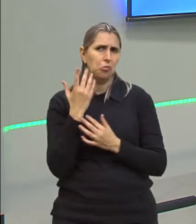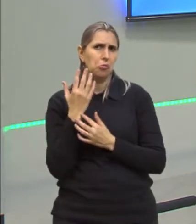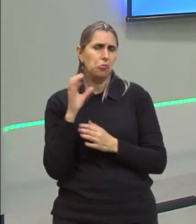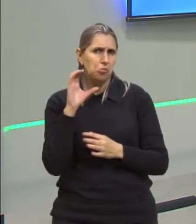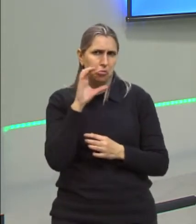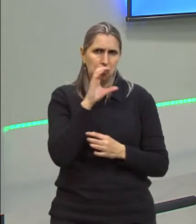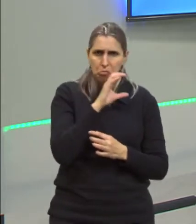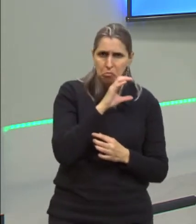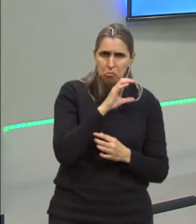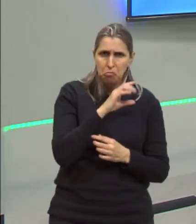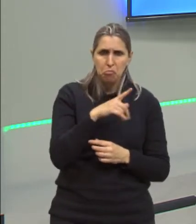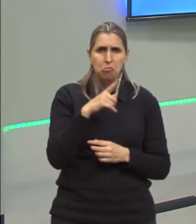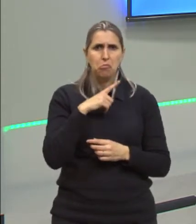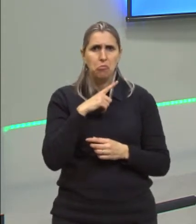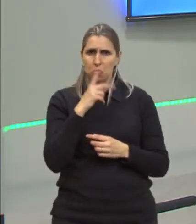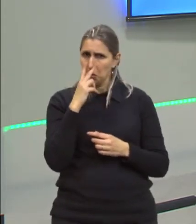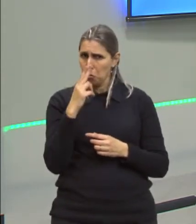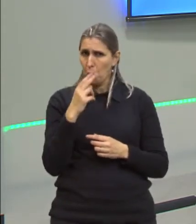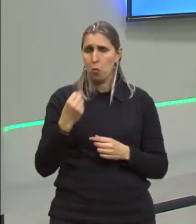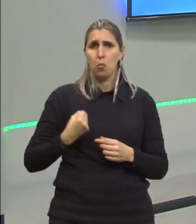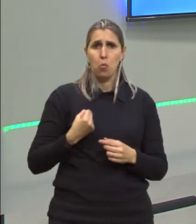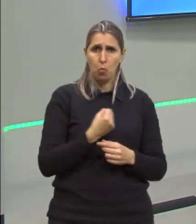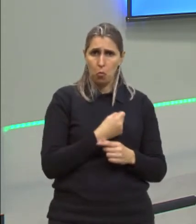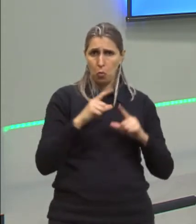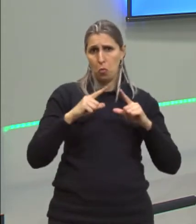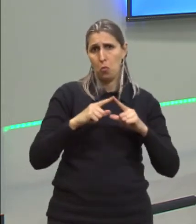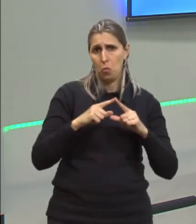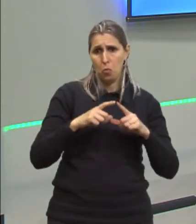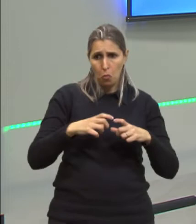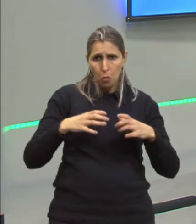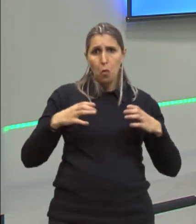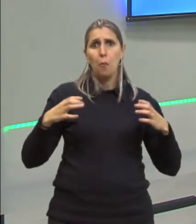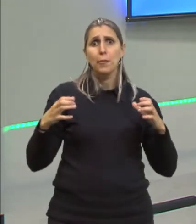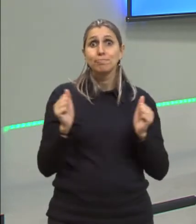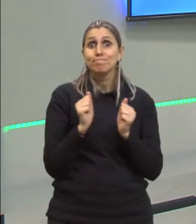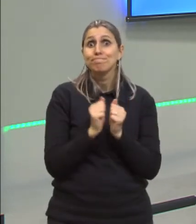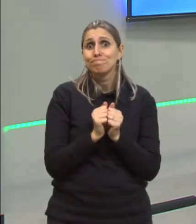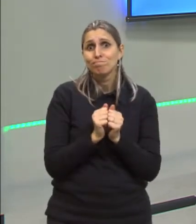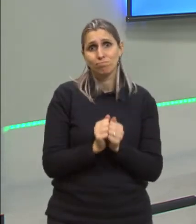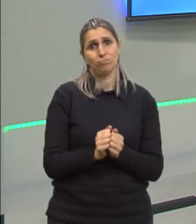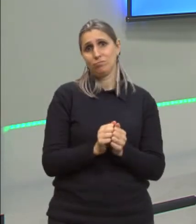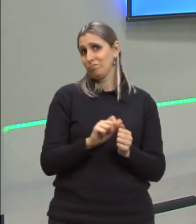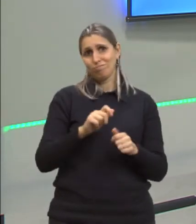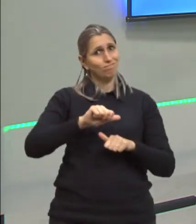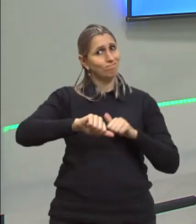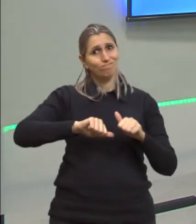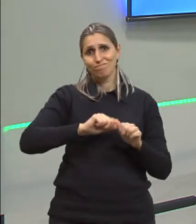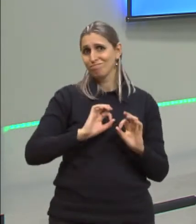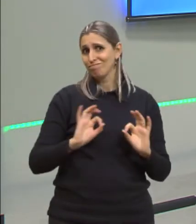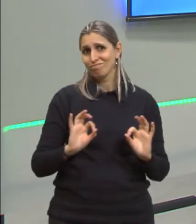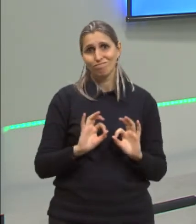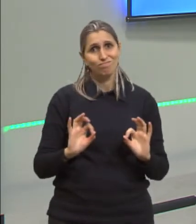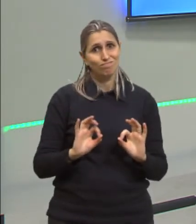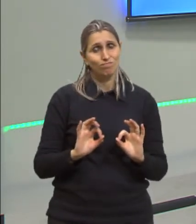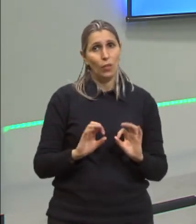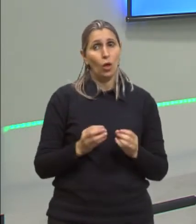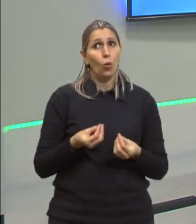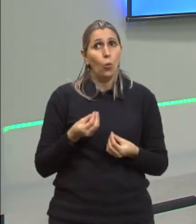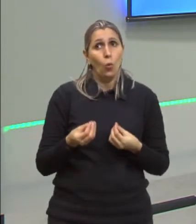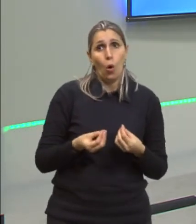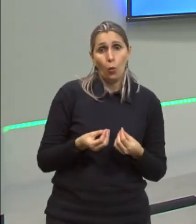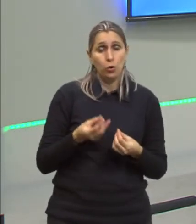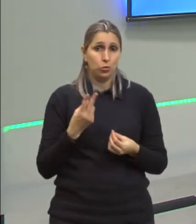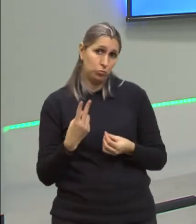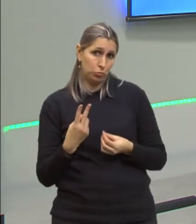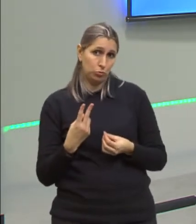Se eles tivessem o mesmo coeficiente de dilatação, os dois aumentariam juntos? Não mudaria nada. Como os